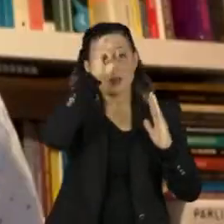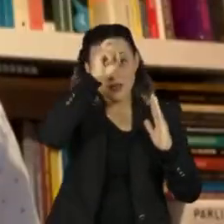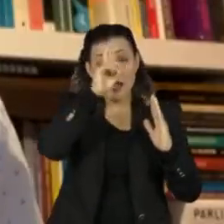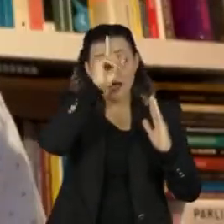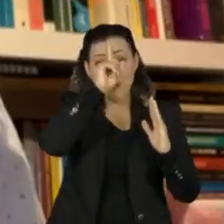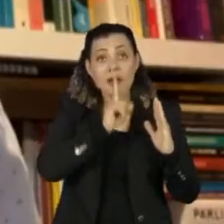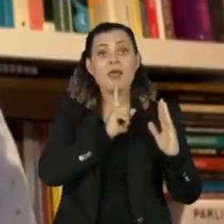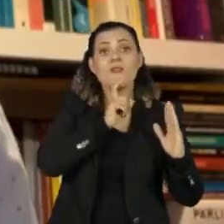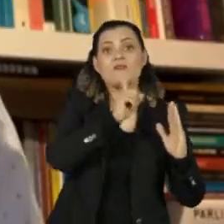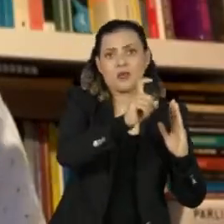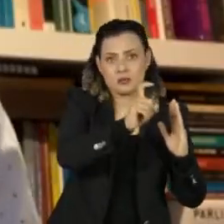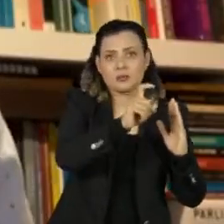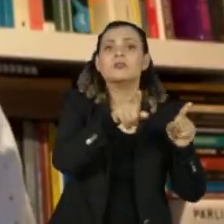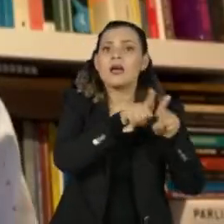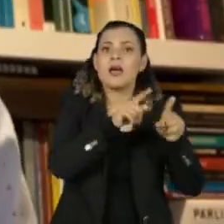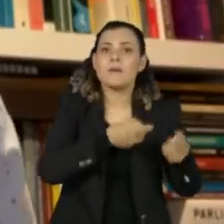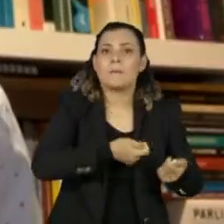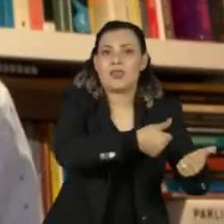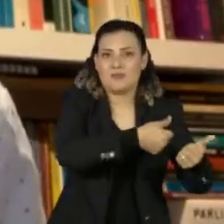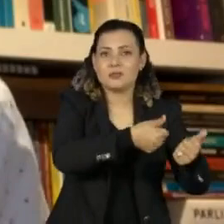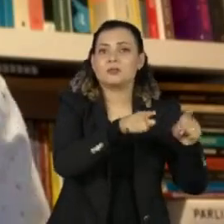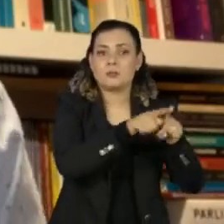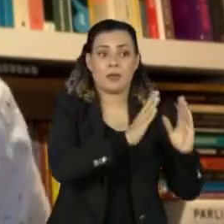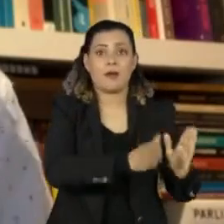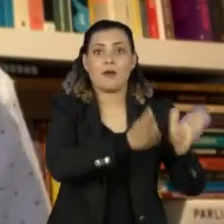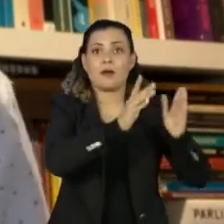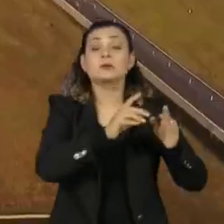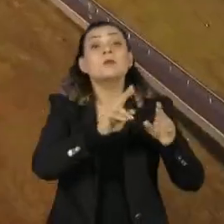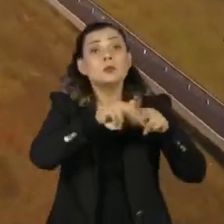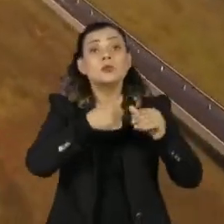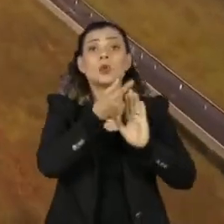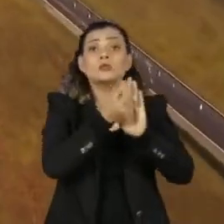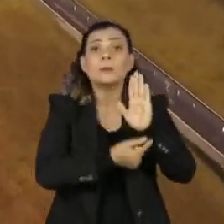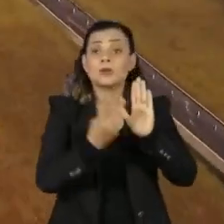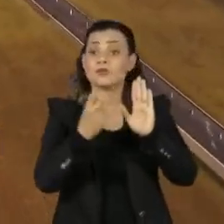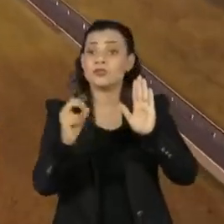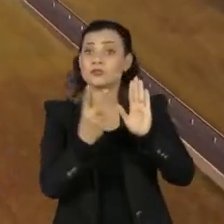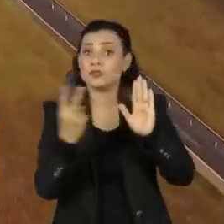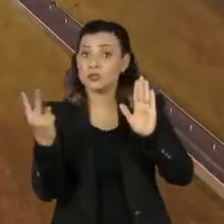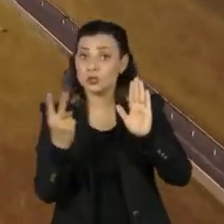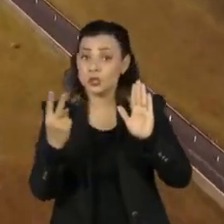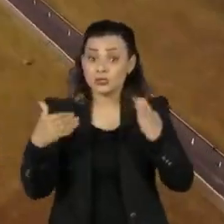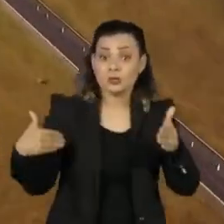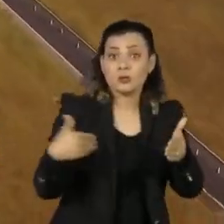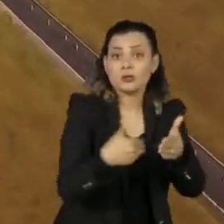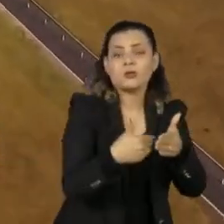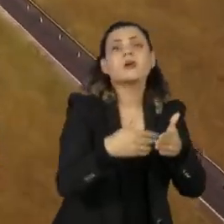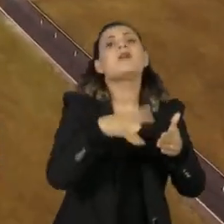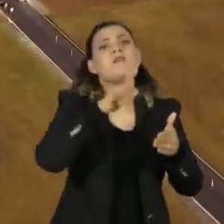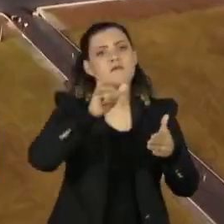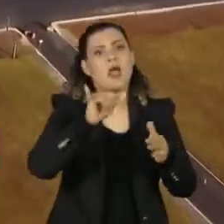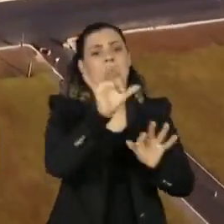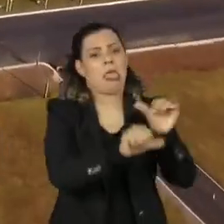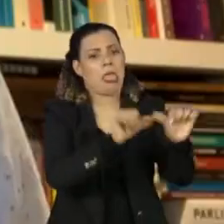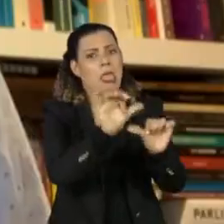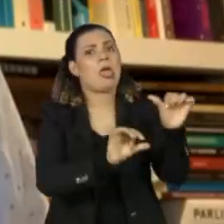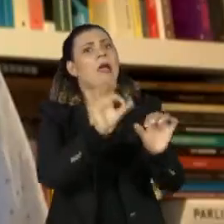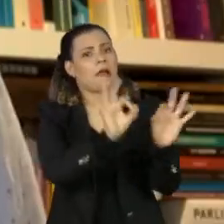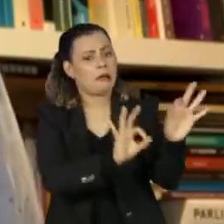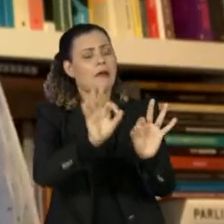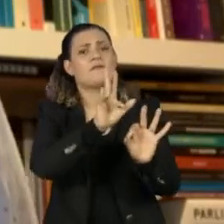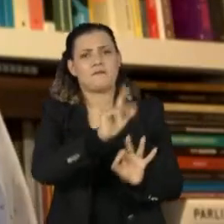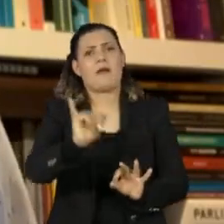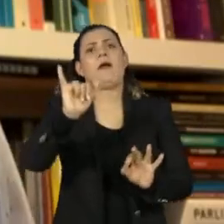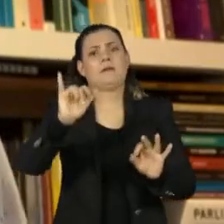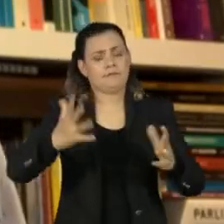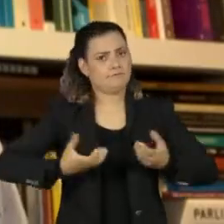Para este cientista político, o orçamento de 2022 ainda pode passar por outras reviravoltas. Tudo